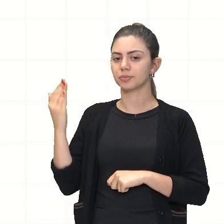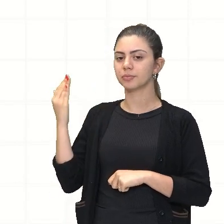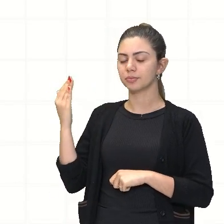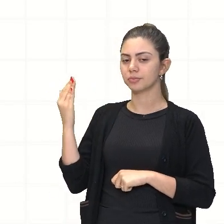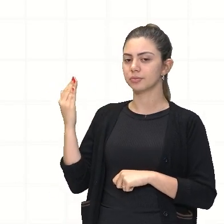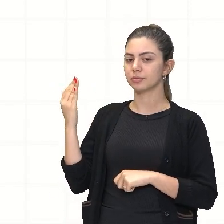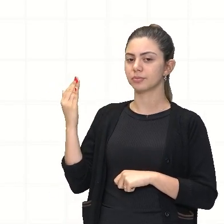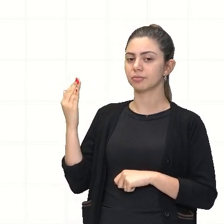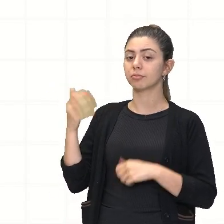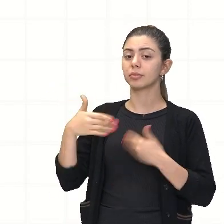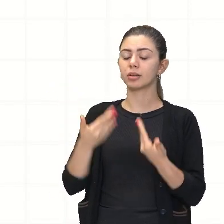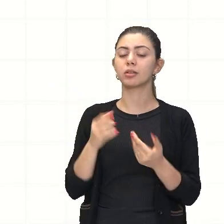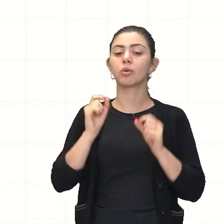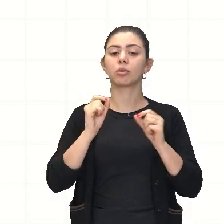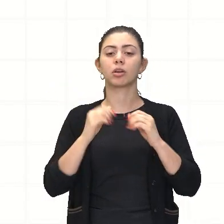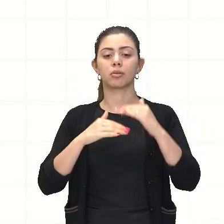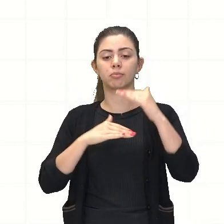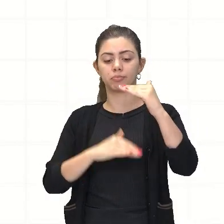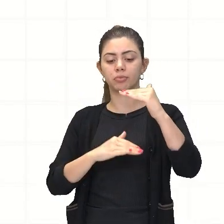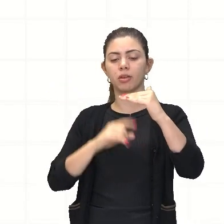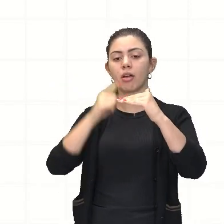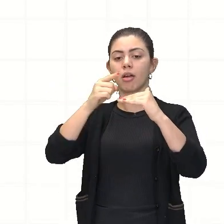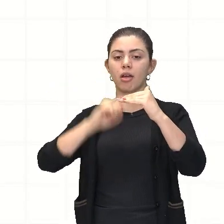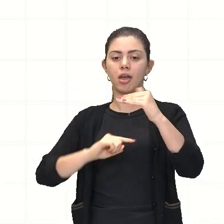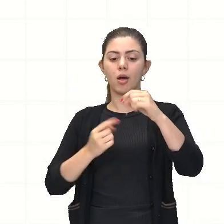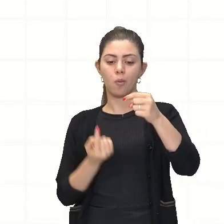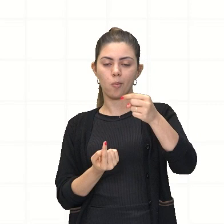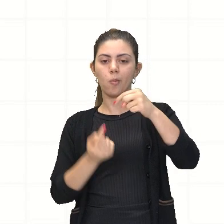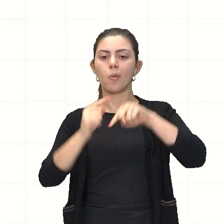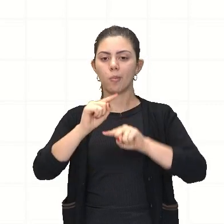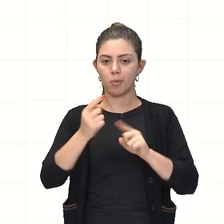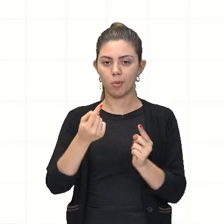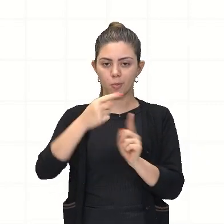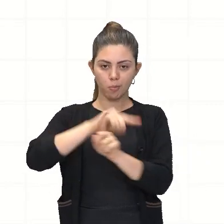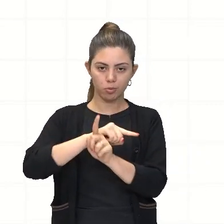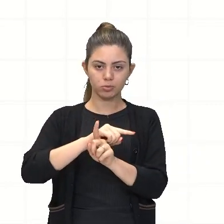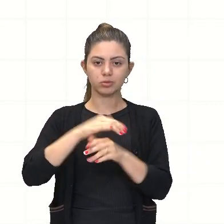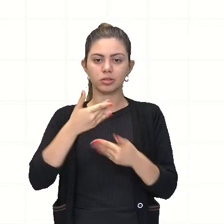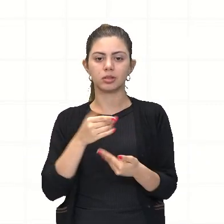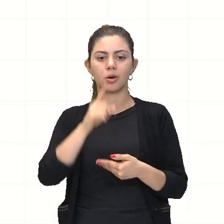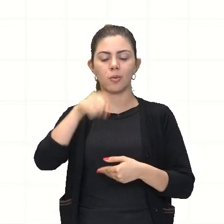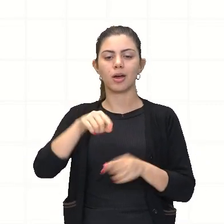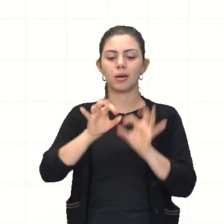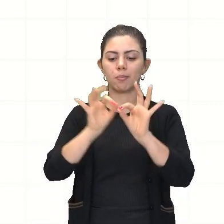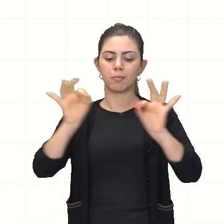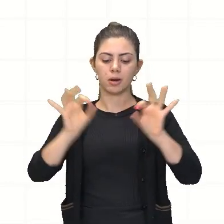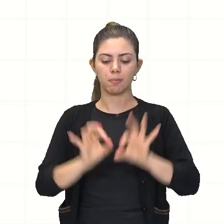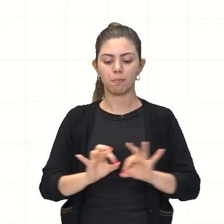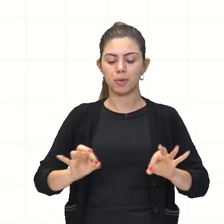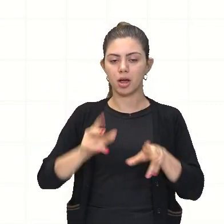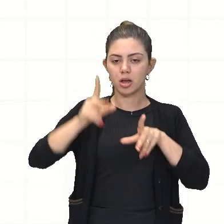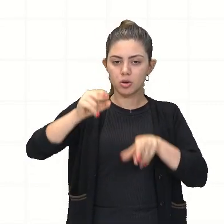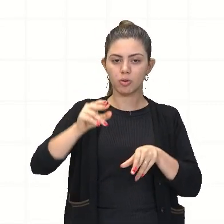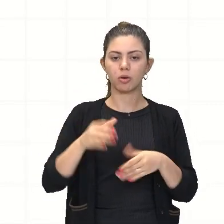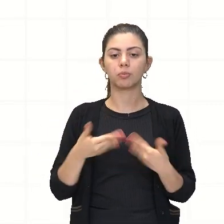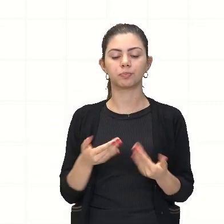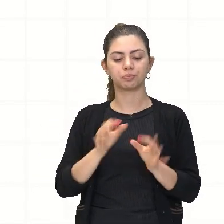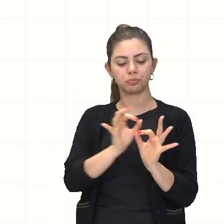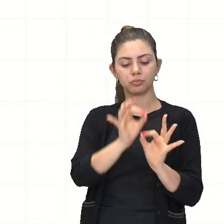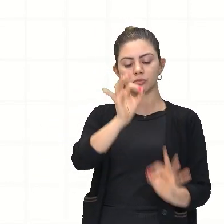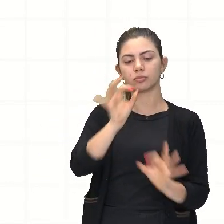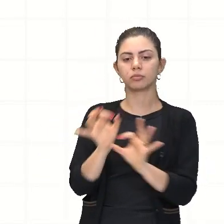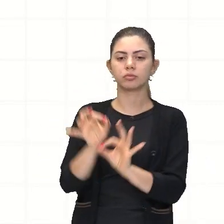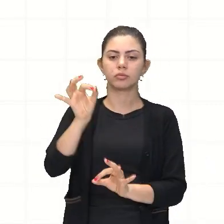Então, este aqui é oposto a esse, ó. Então, eles são iguais. E este aqui é oposto a